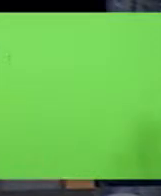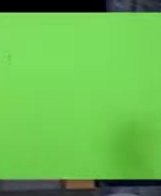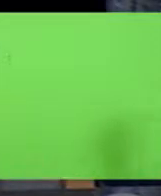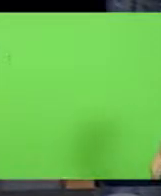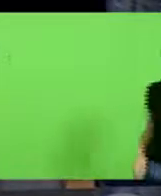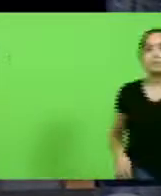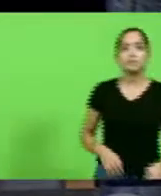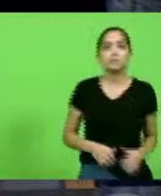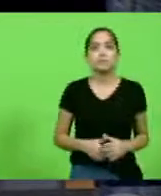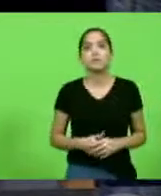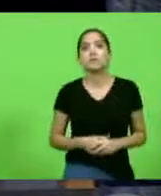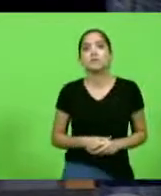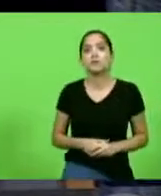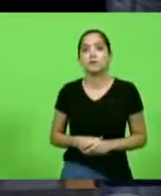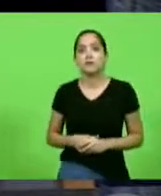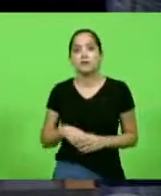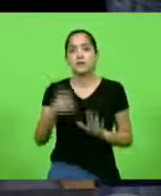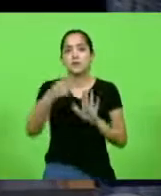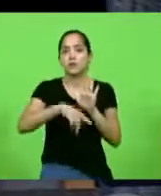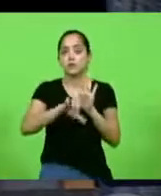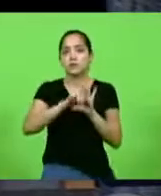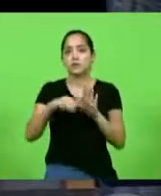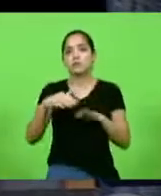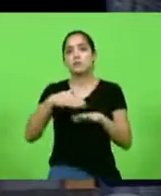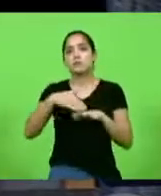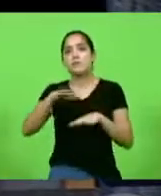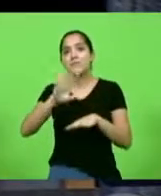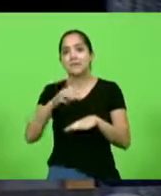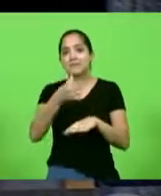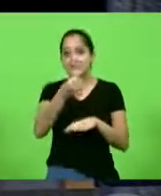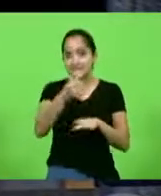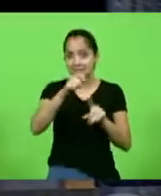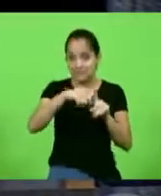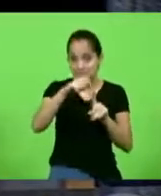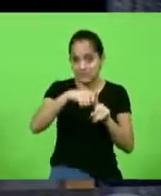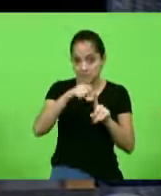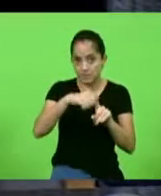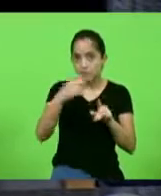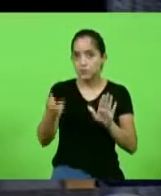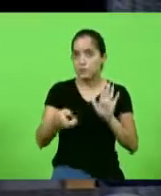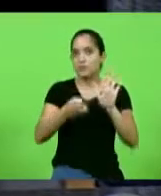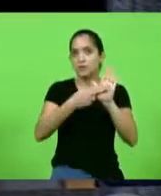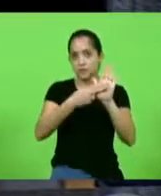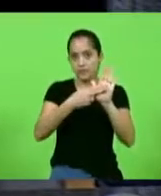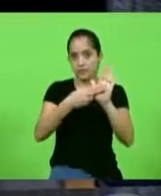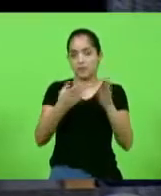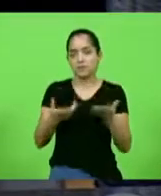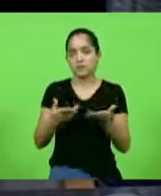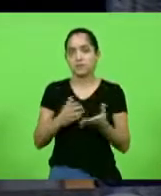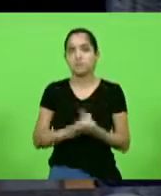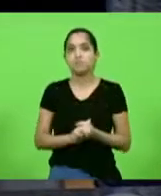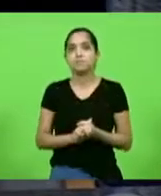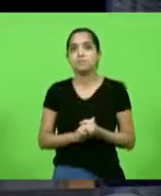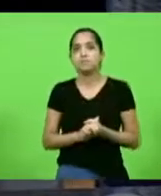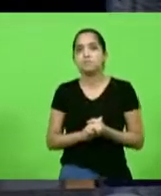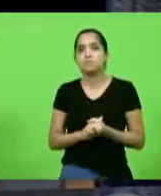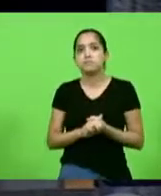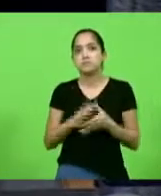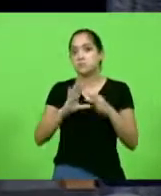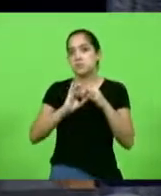projeto há mais de seis meses na posse dele, sem despachar,